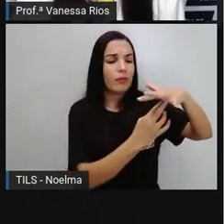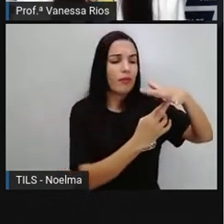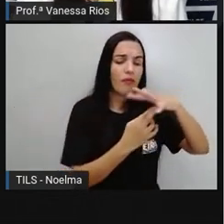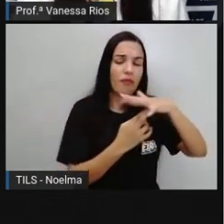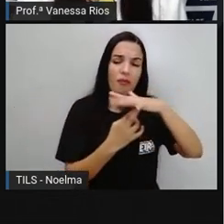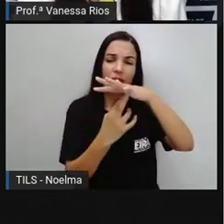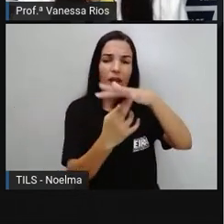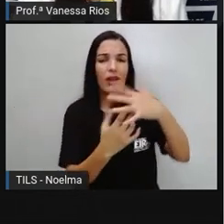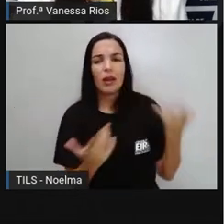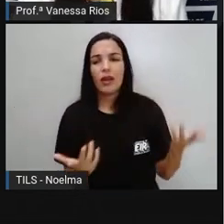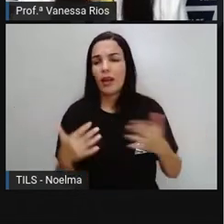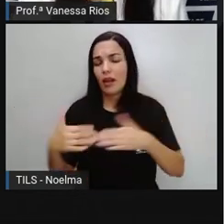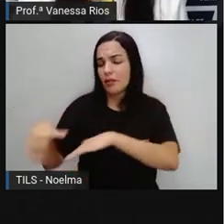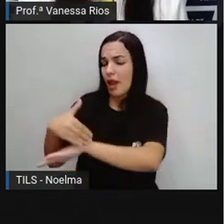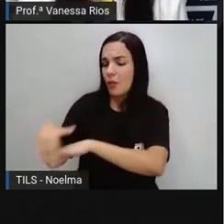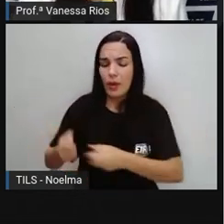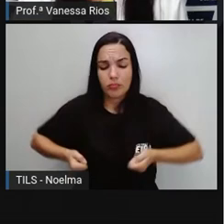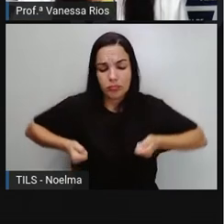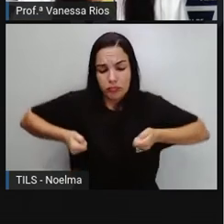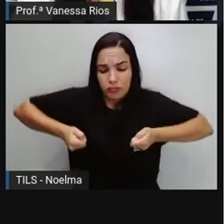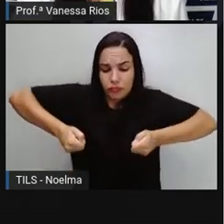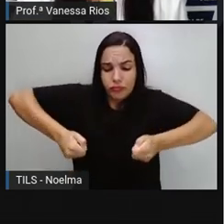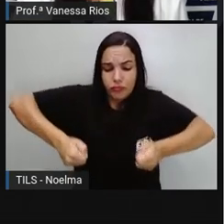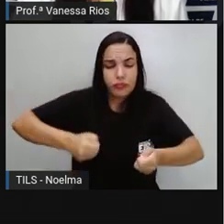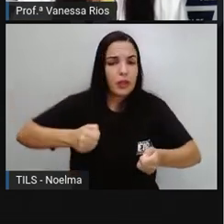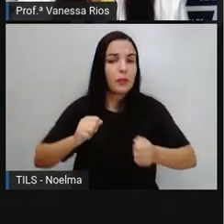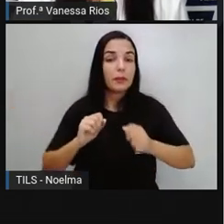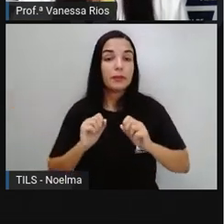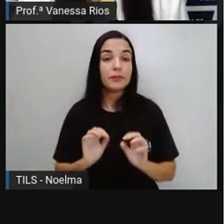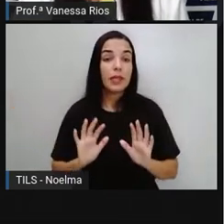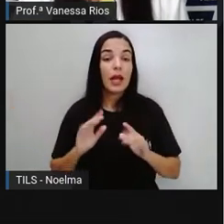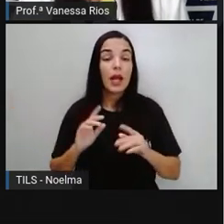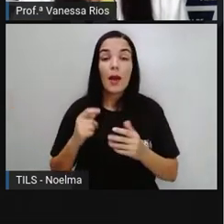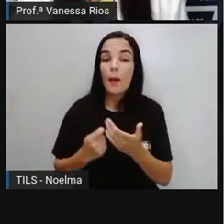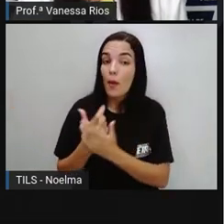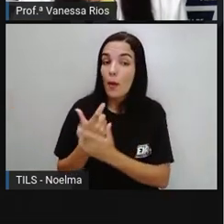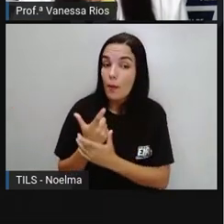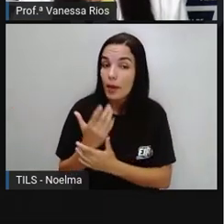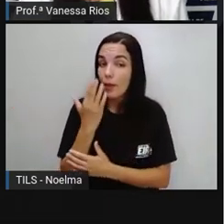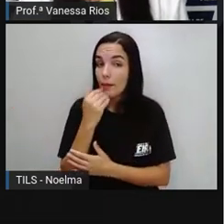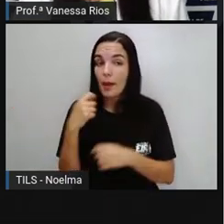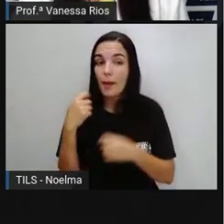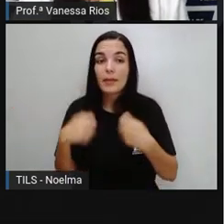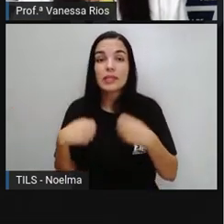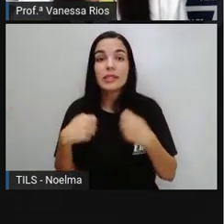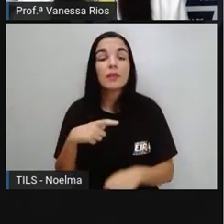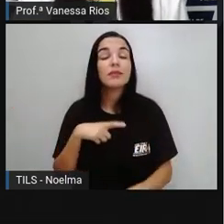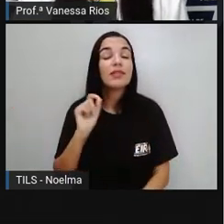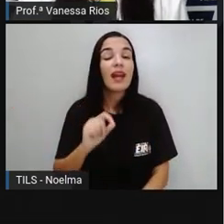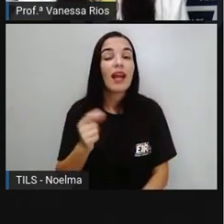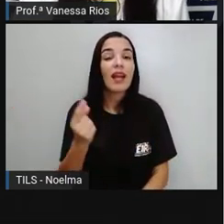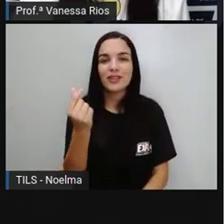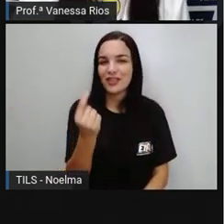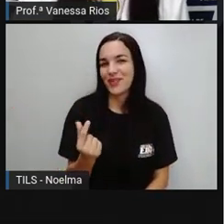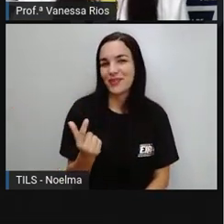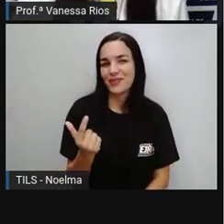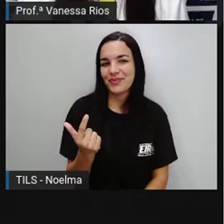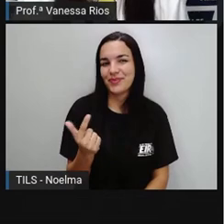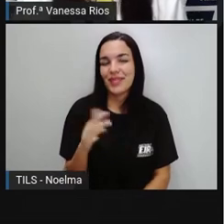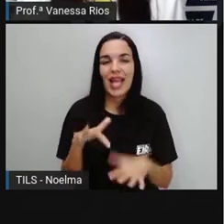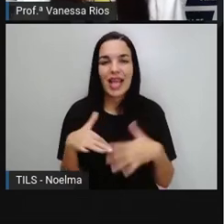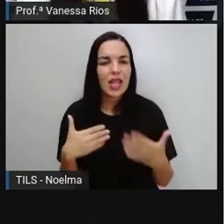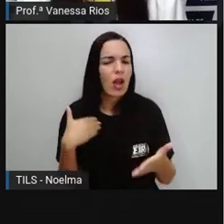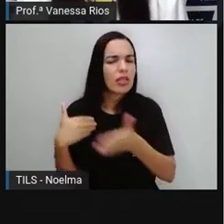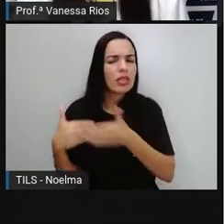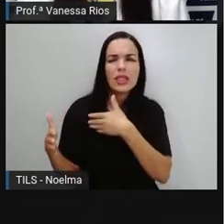barraquinha Que passa Ali na rua Para comprar Esses alimentos A gente precisa De dinheiro Então